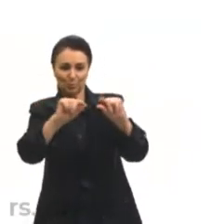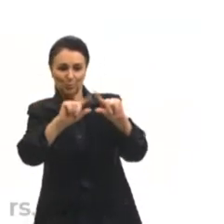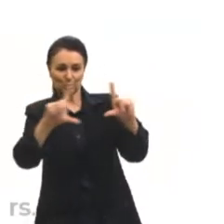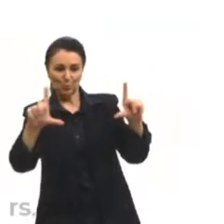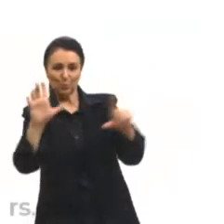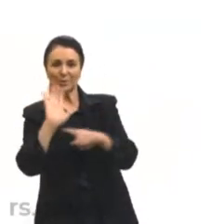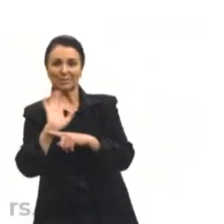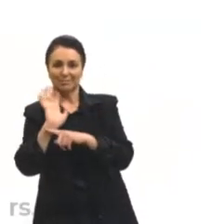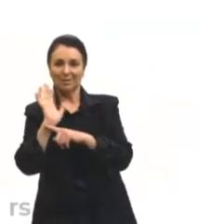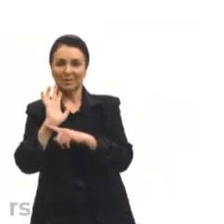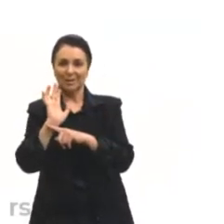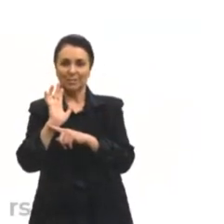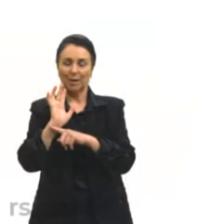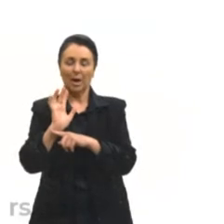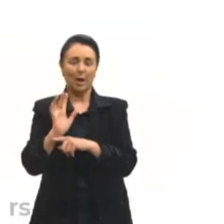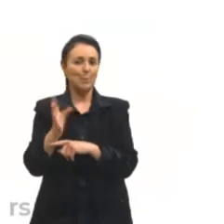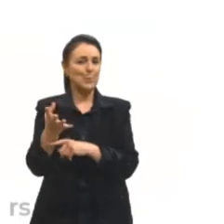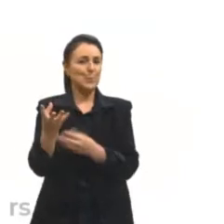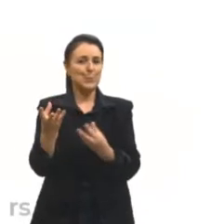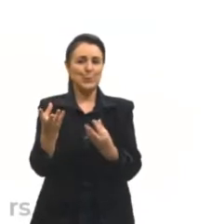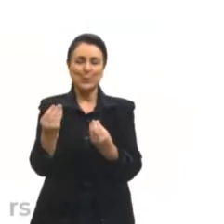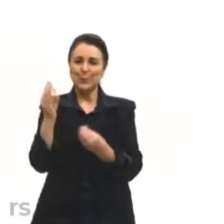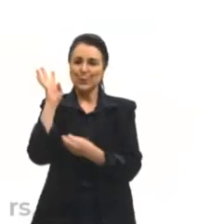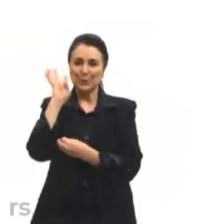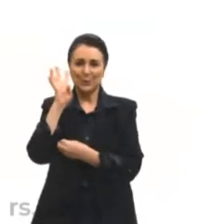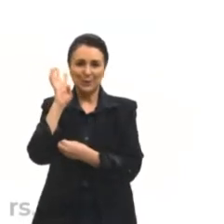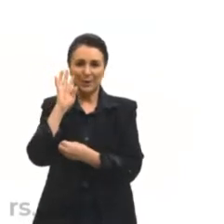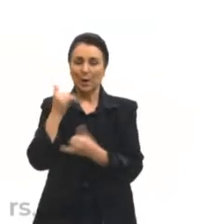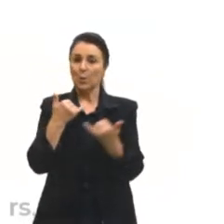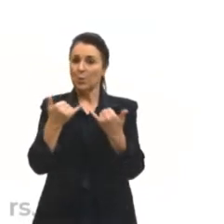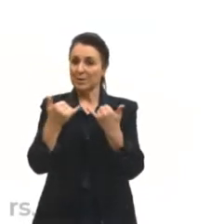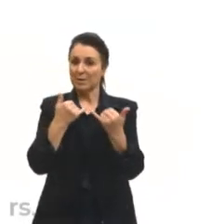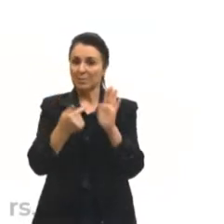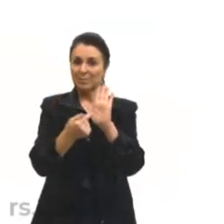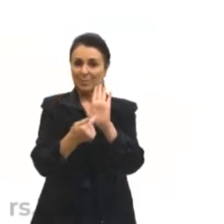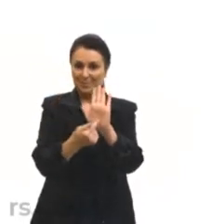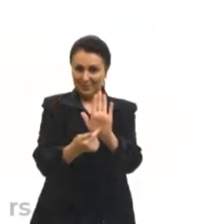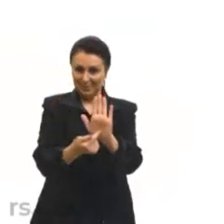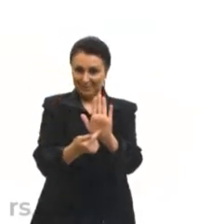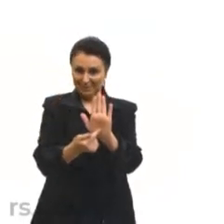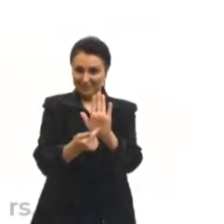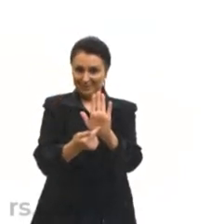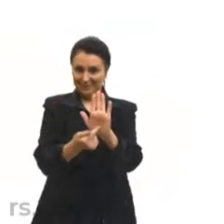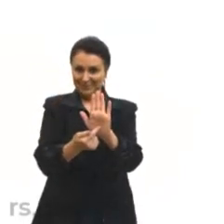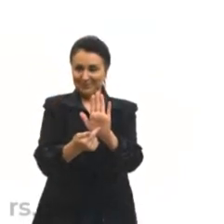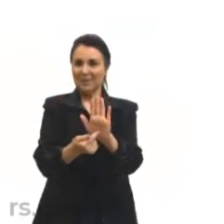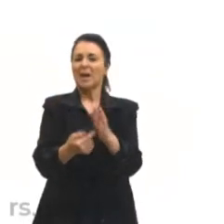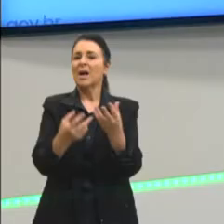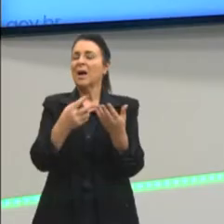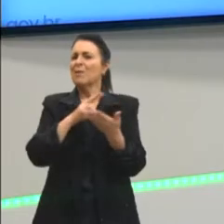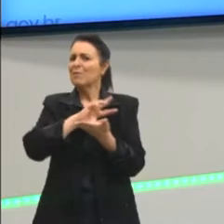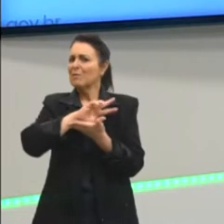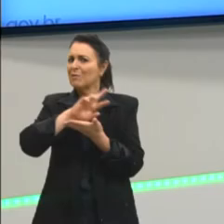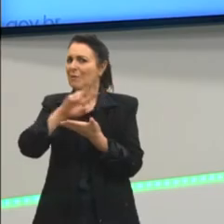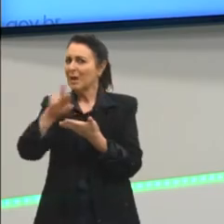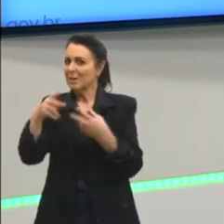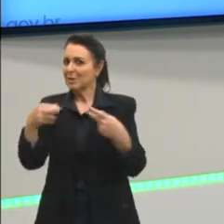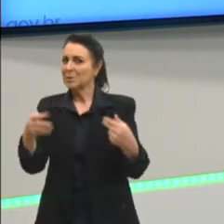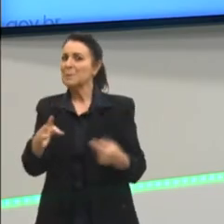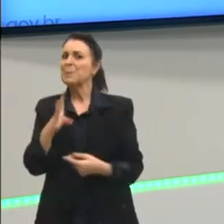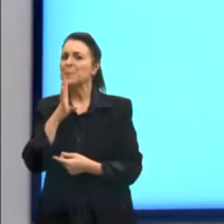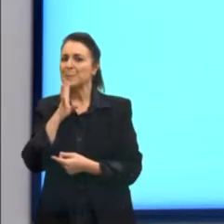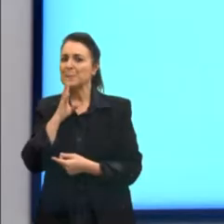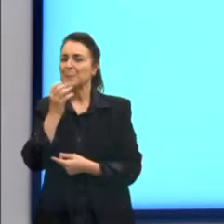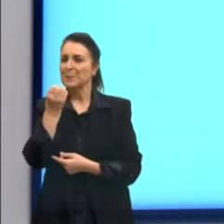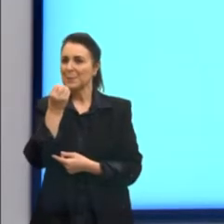fascinantes. Eu trouxe como exemplo para vocês três sagas bem conhecidas, que